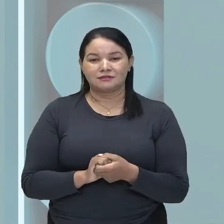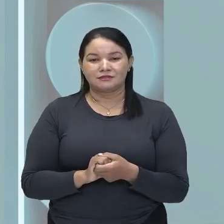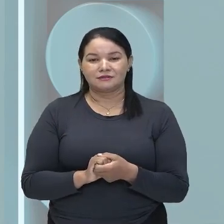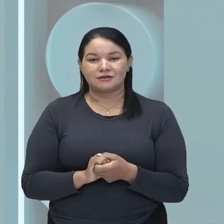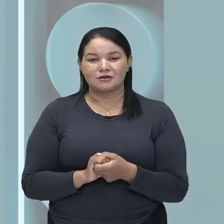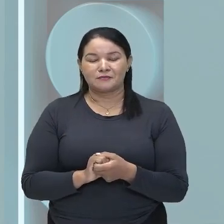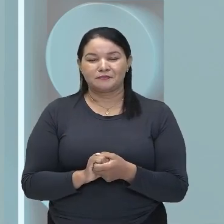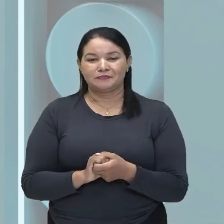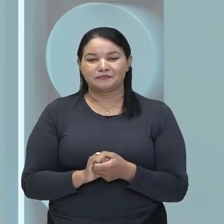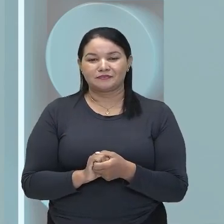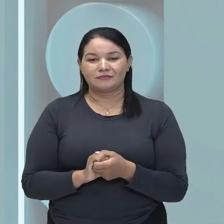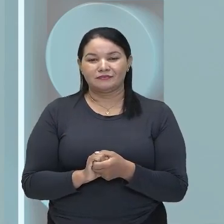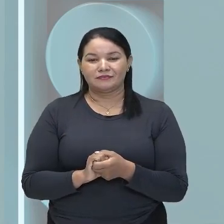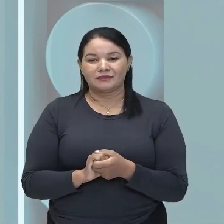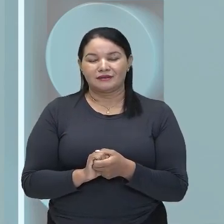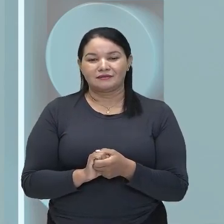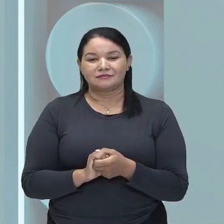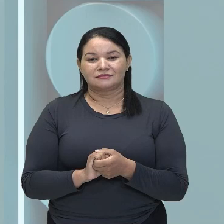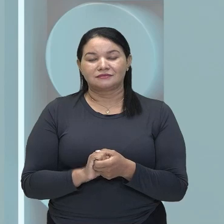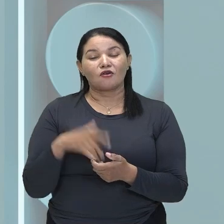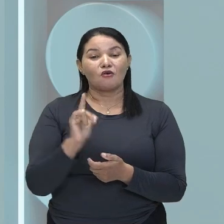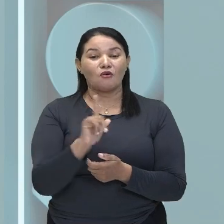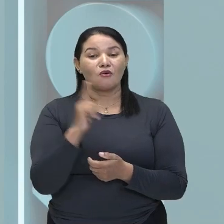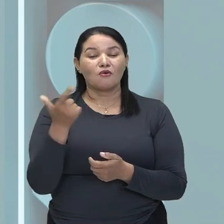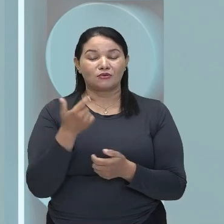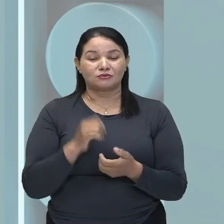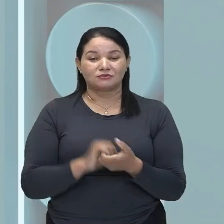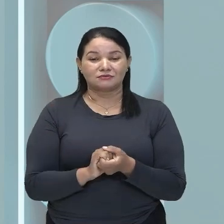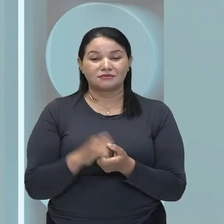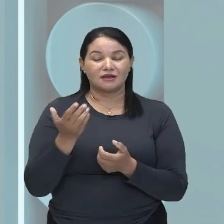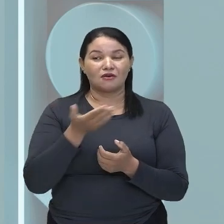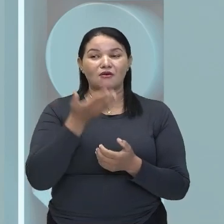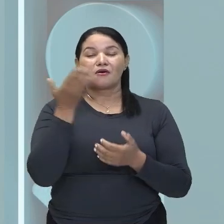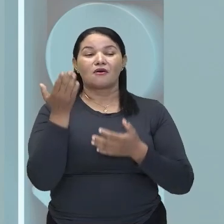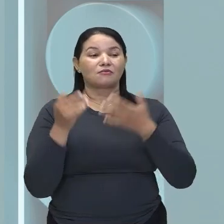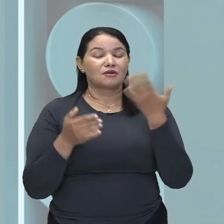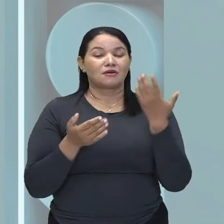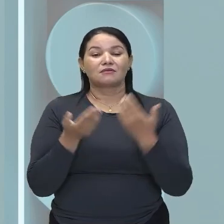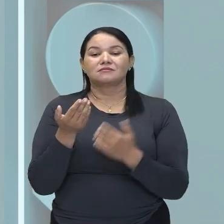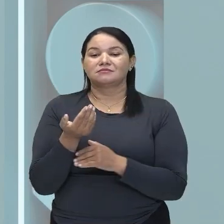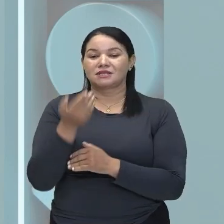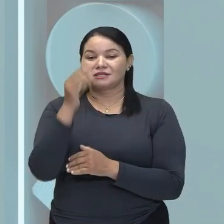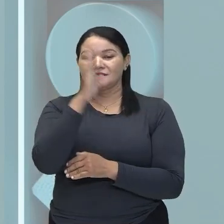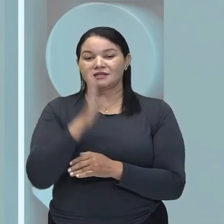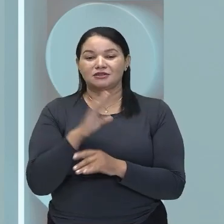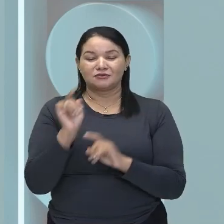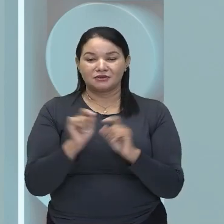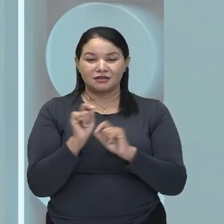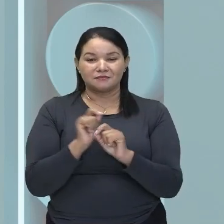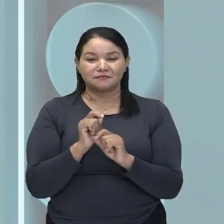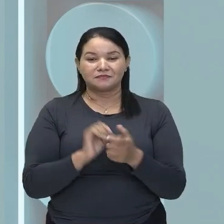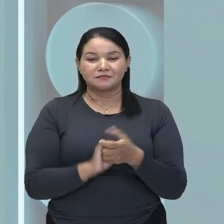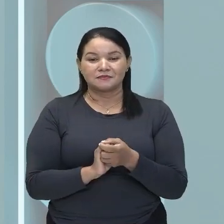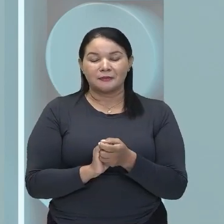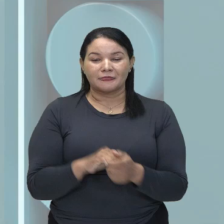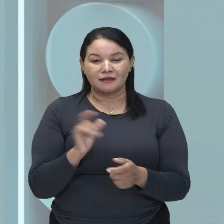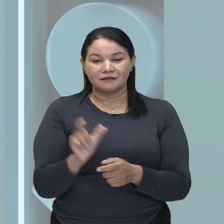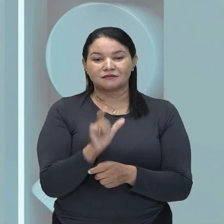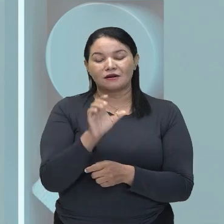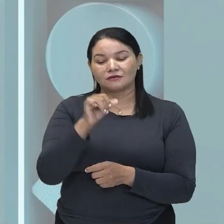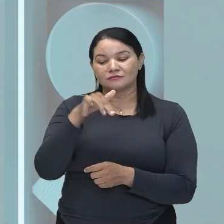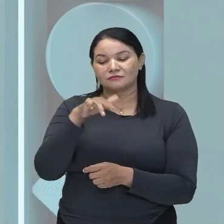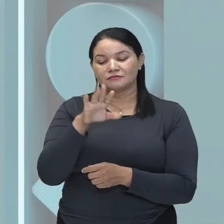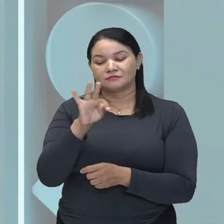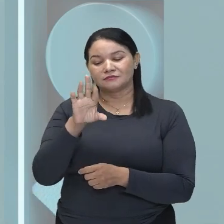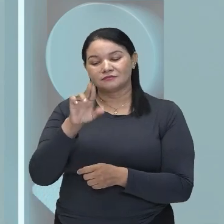Também, uma outra ópera, Também brasileira, É o Contratador dos Diamantes. A trama se passa